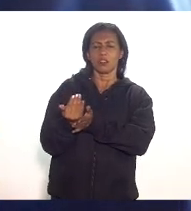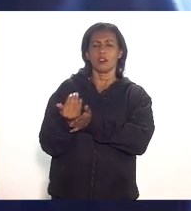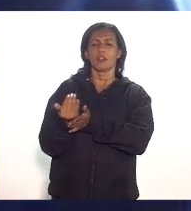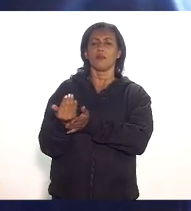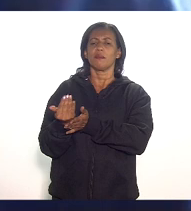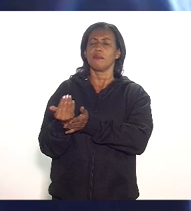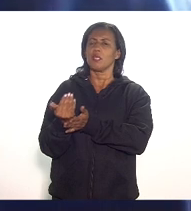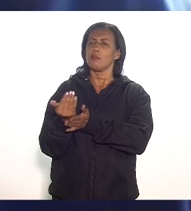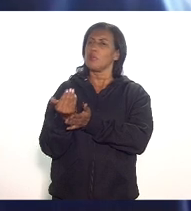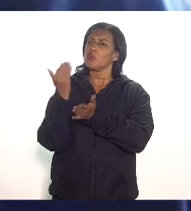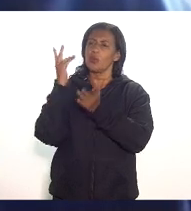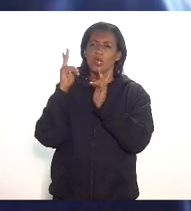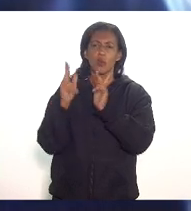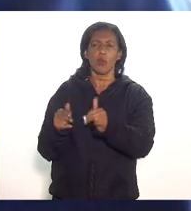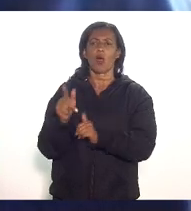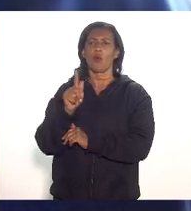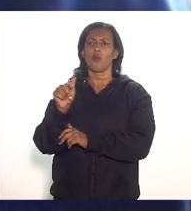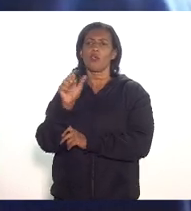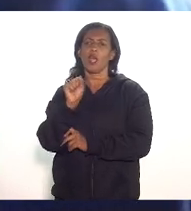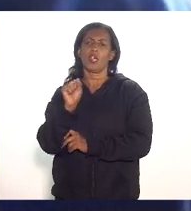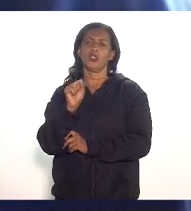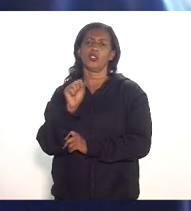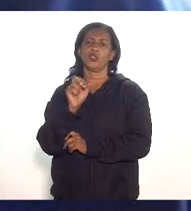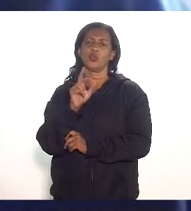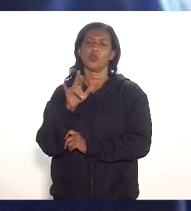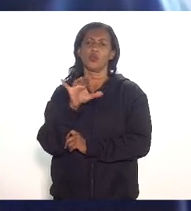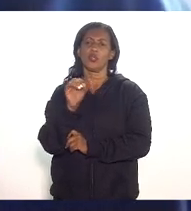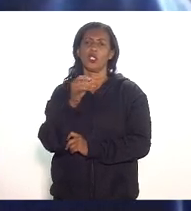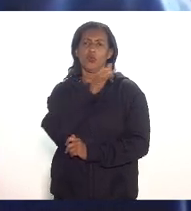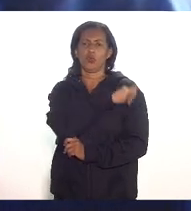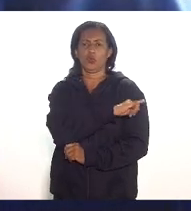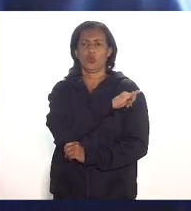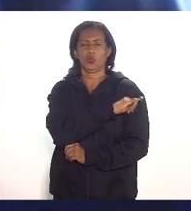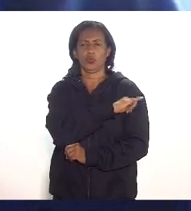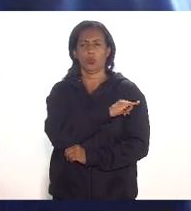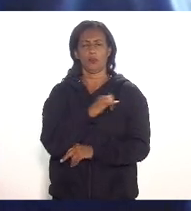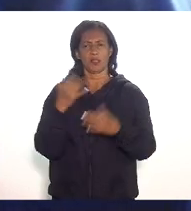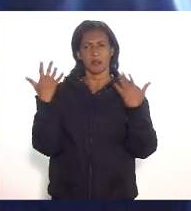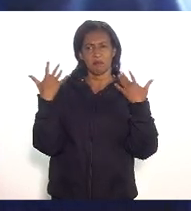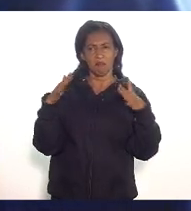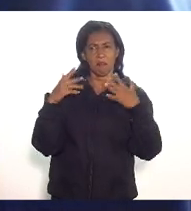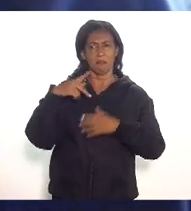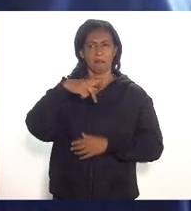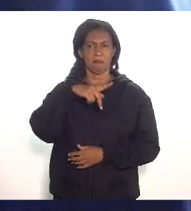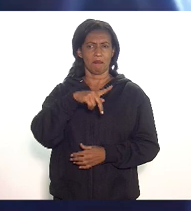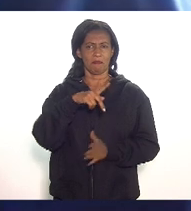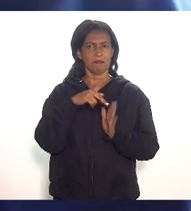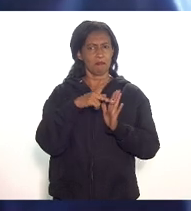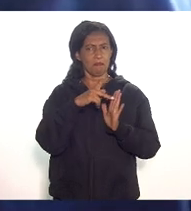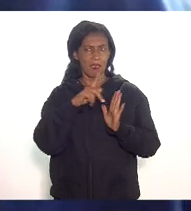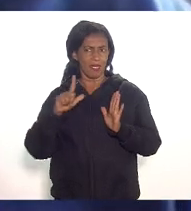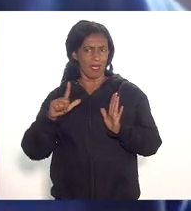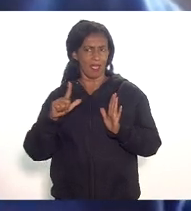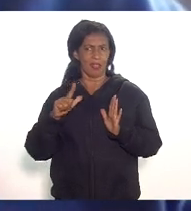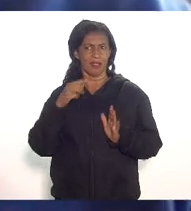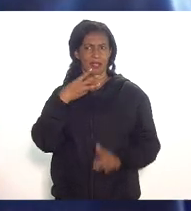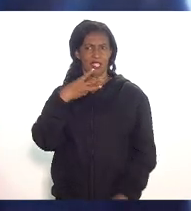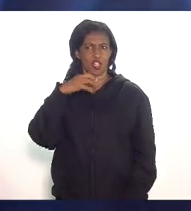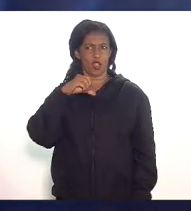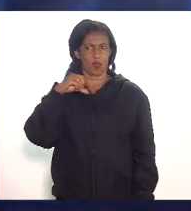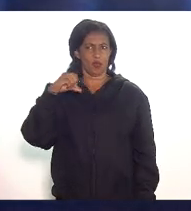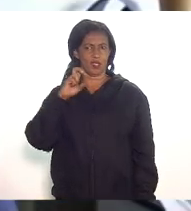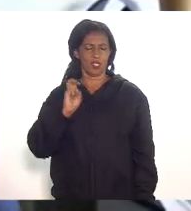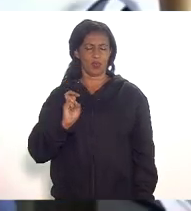para o gás no Rio de Janeiro essa que seriam minhas colocações e parabéns pelo PL 3995 muito